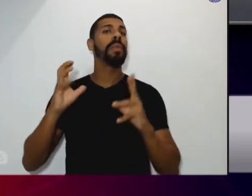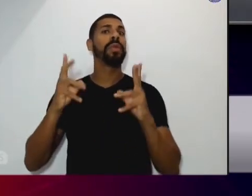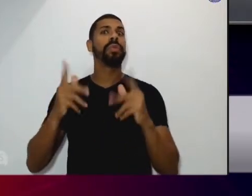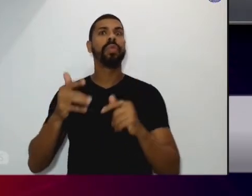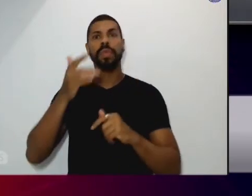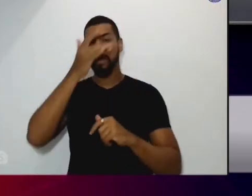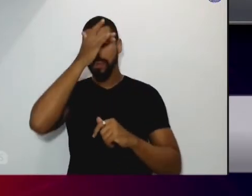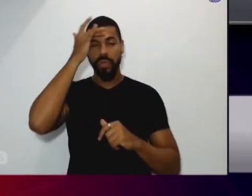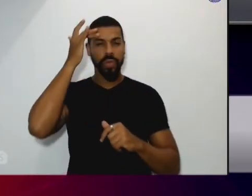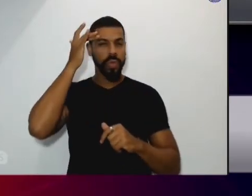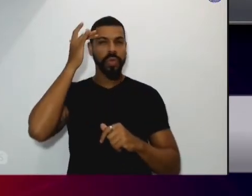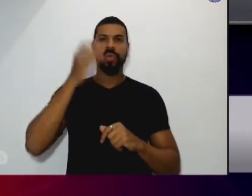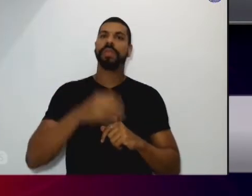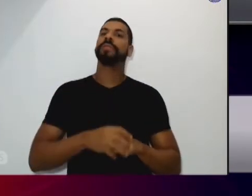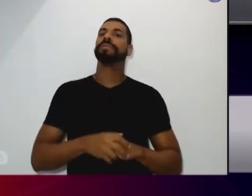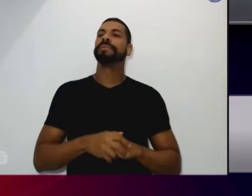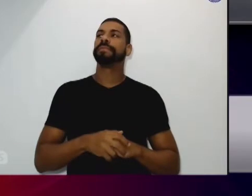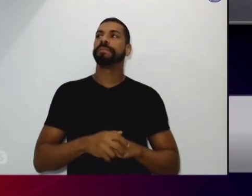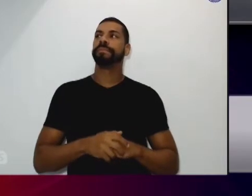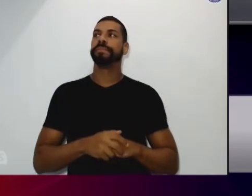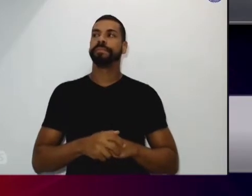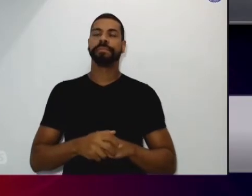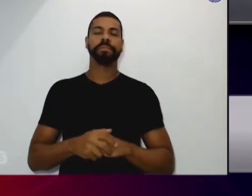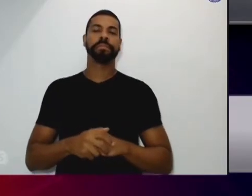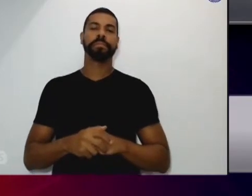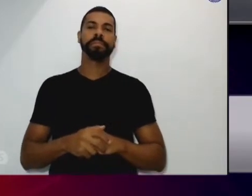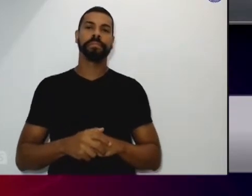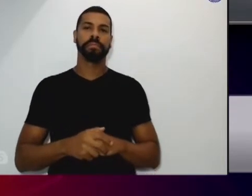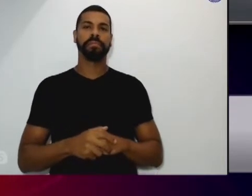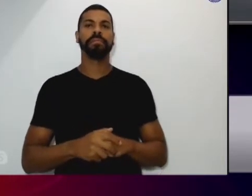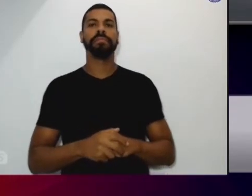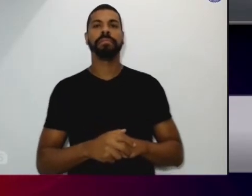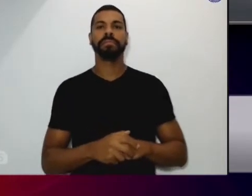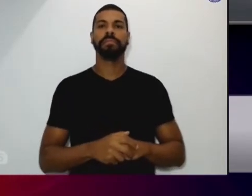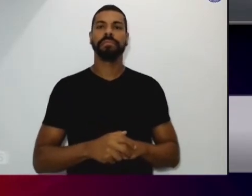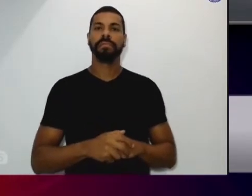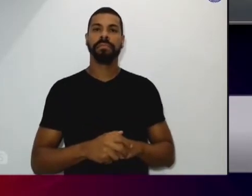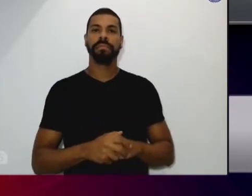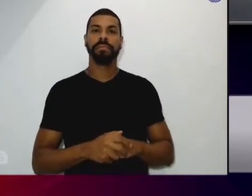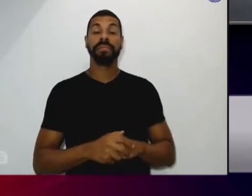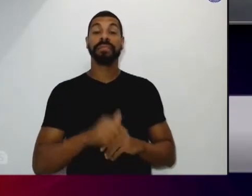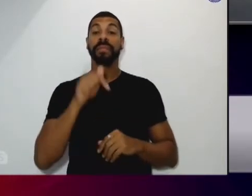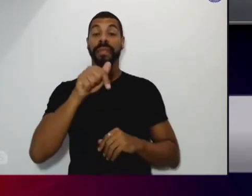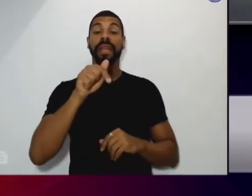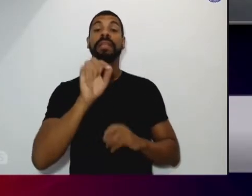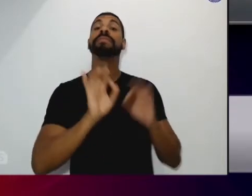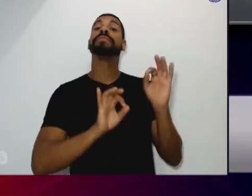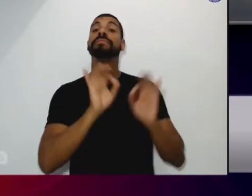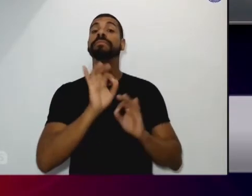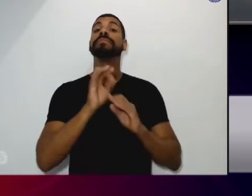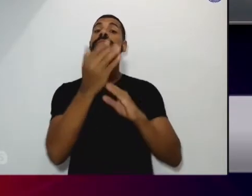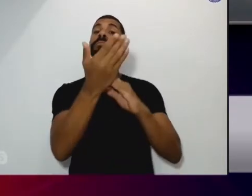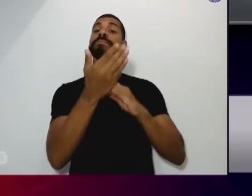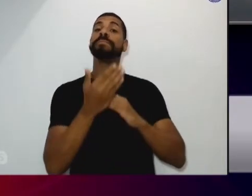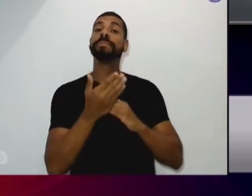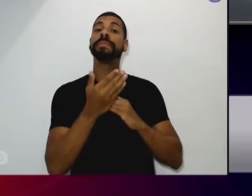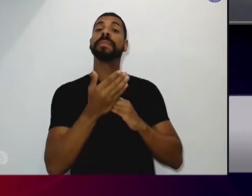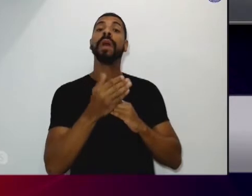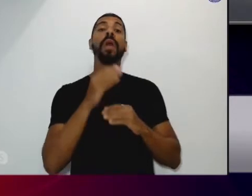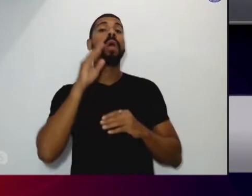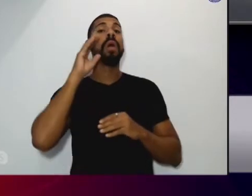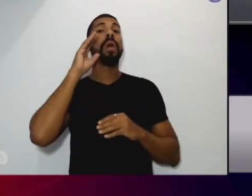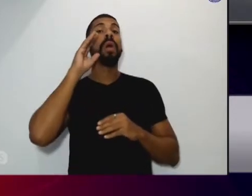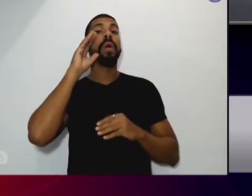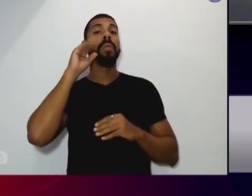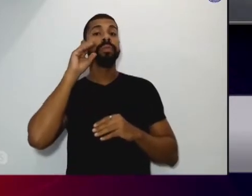comunidades terapêuticas enfim a Sescop trazendo os profissionais de São Paulo para falar sobre